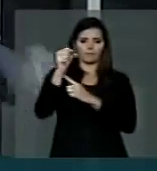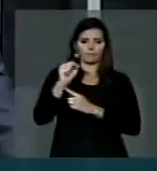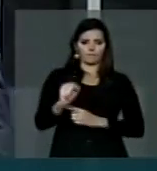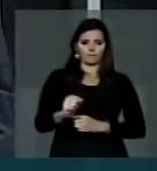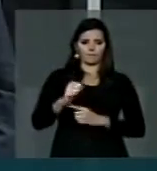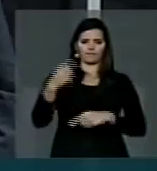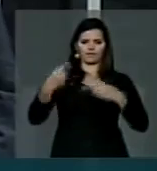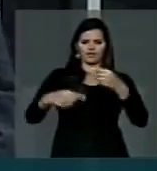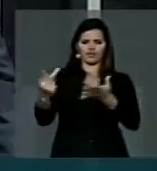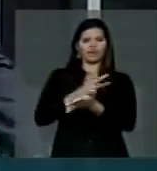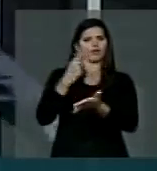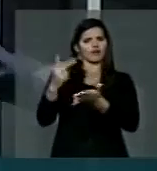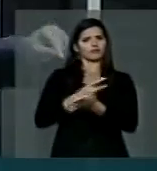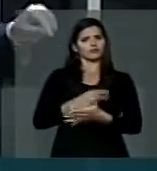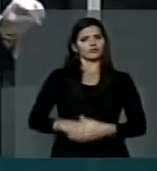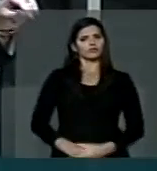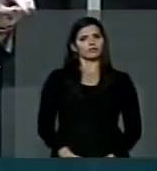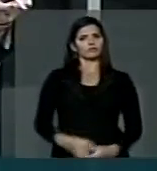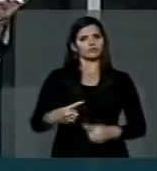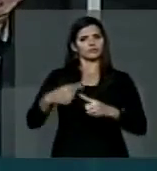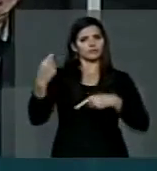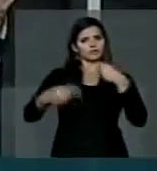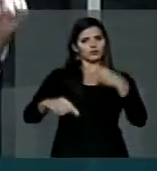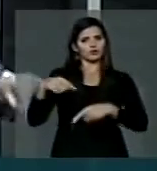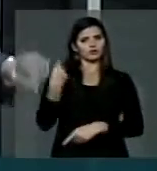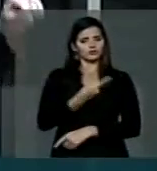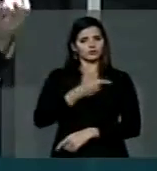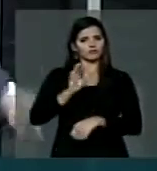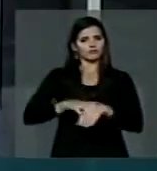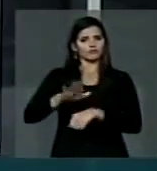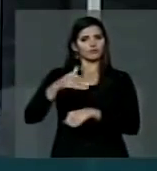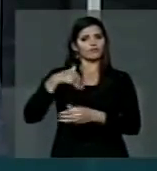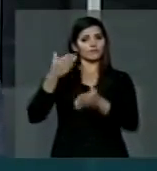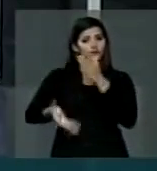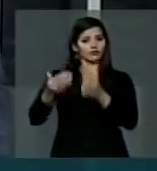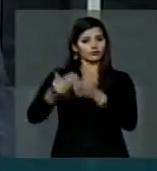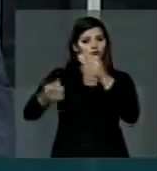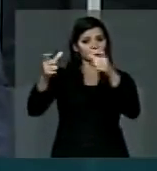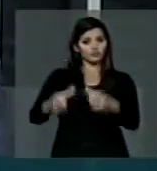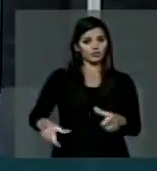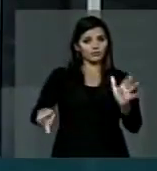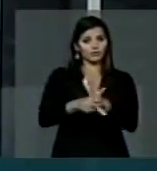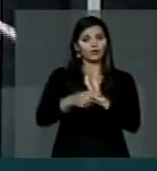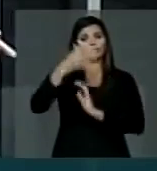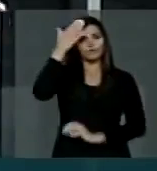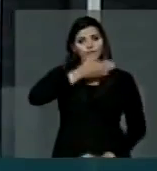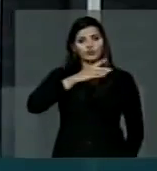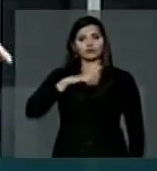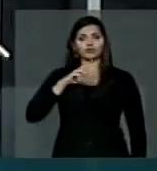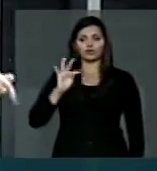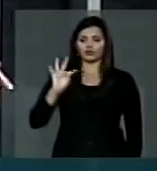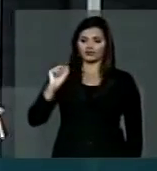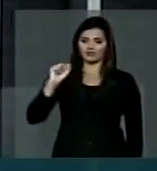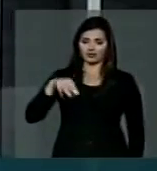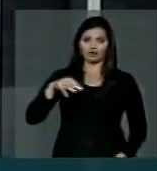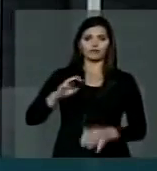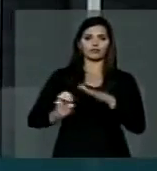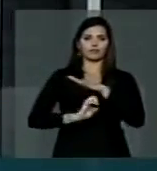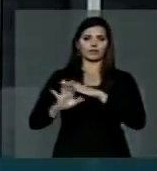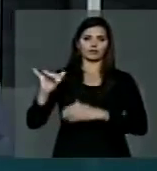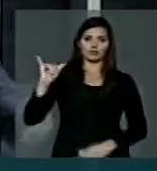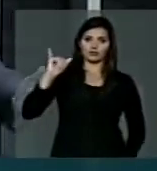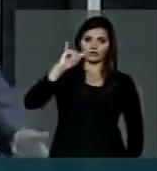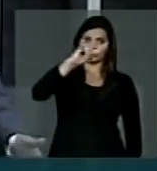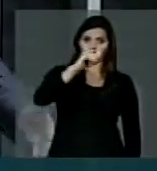política equivocada, uma política que faz com que nós possamos cada vez mais perder espaço, e a prova maior foi quando a TAM, esta semana,